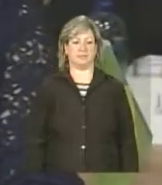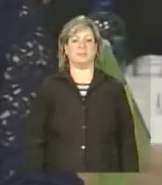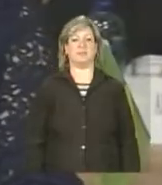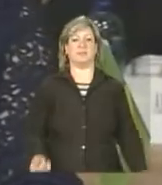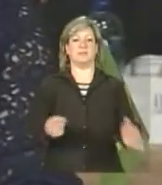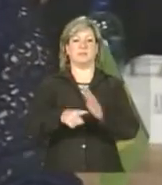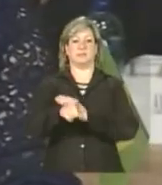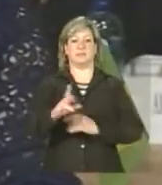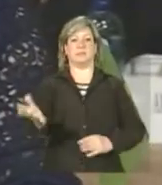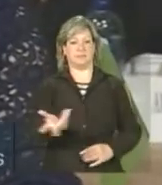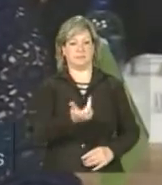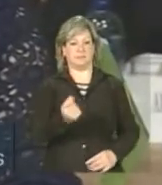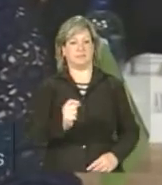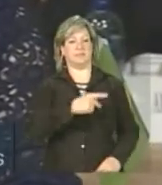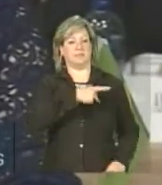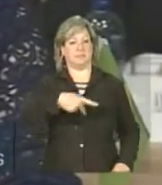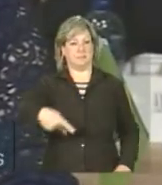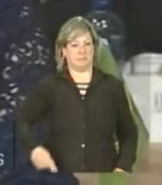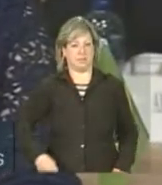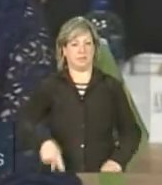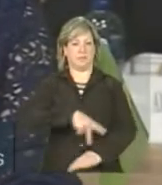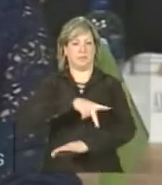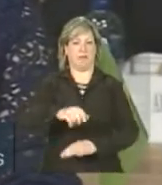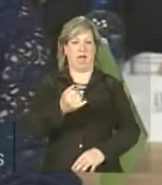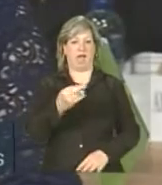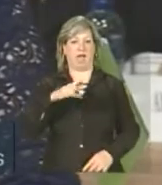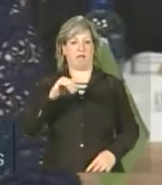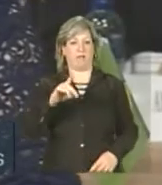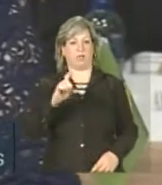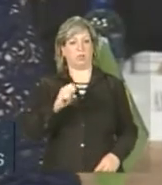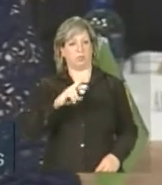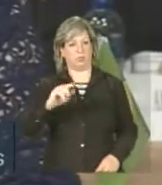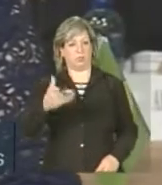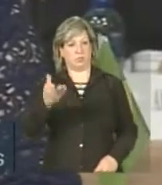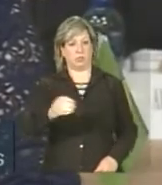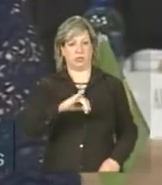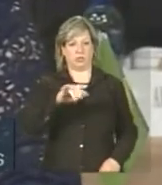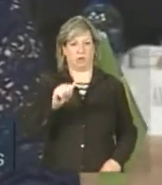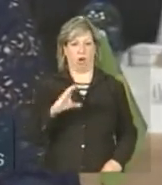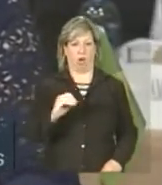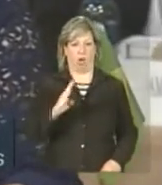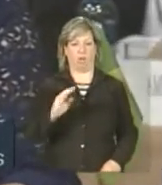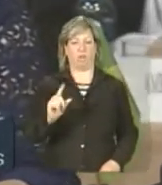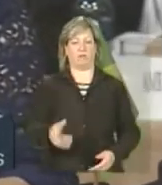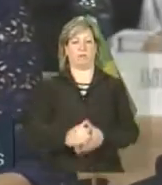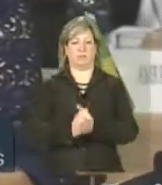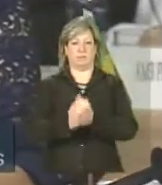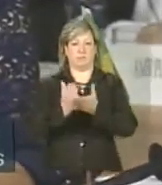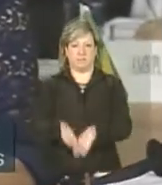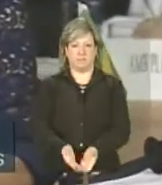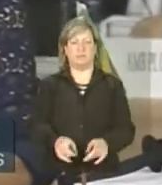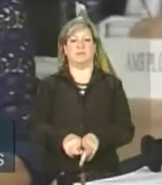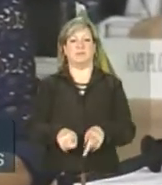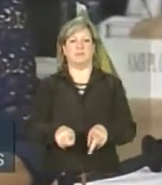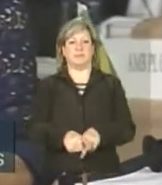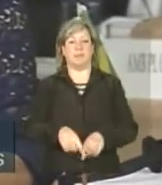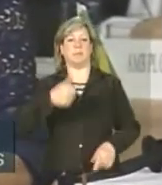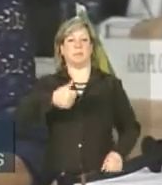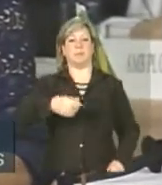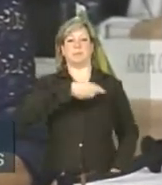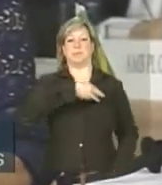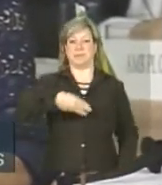Excelentíssimo senhor presidente da República da África do Sul, Jacob Zuma. Excelentíssimo senhor primeiro